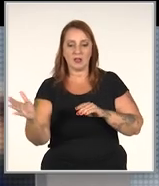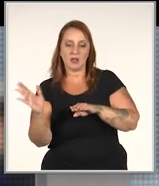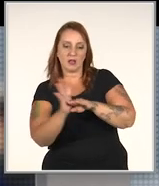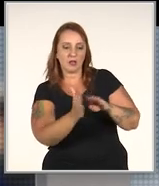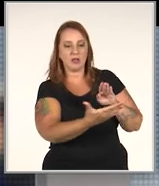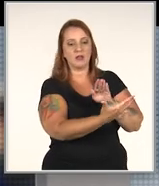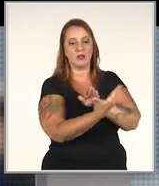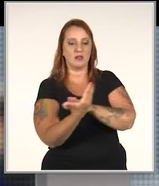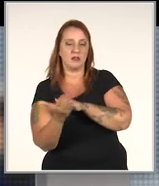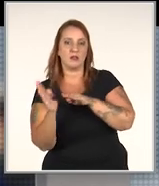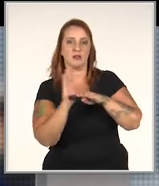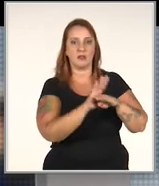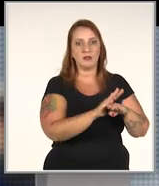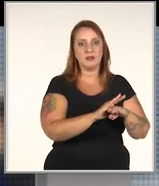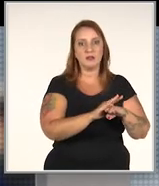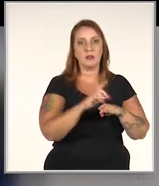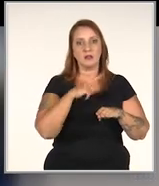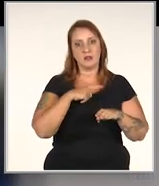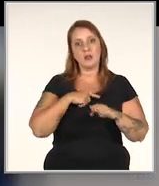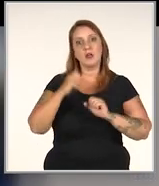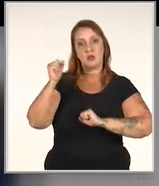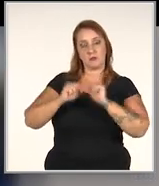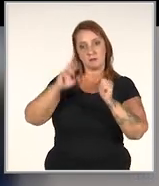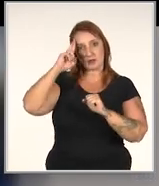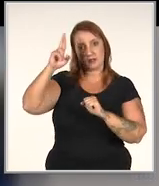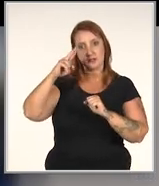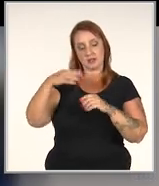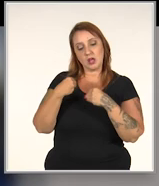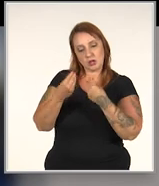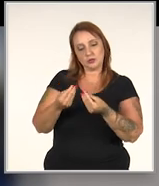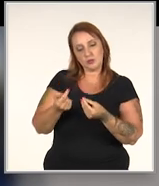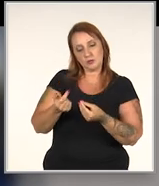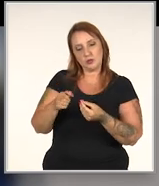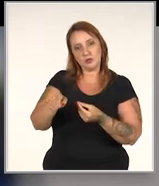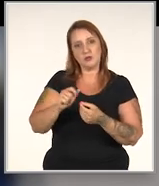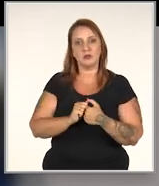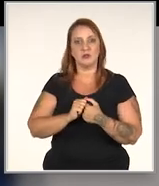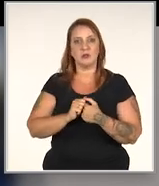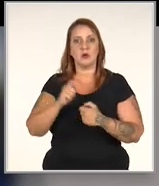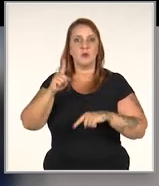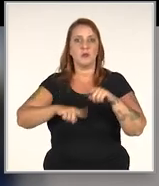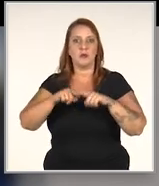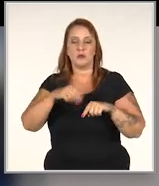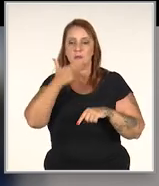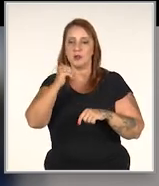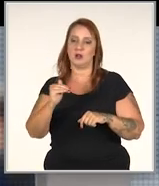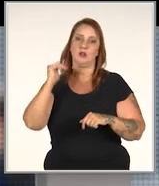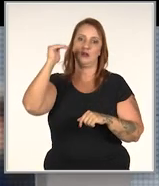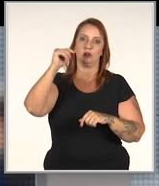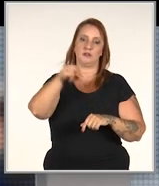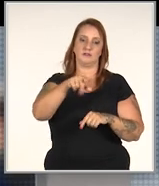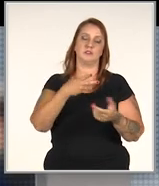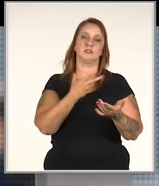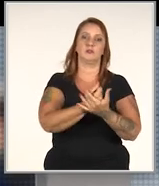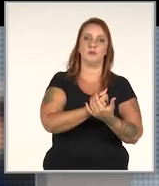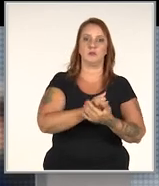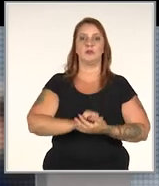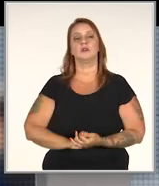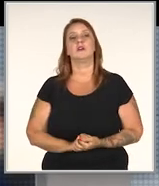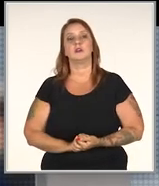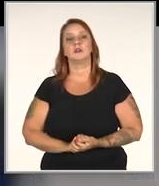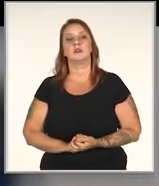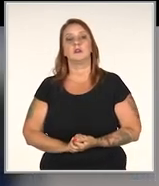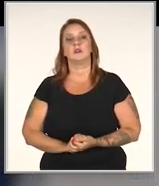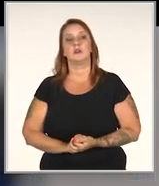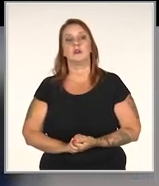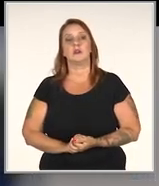se colaborando, né? vai colaborando. Então, olha, eu sou empresa, eu faço uma pequena sessão. Olha, eu vou te dar um produto um pouco superior ao que você comprou.